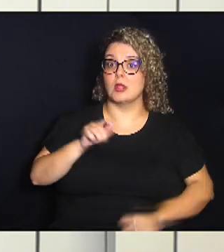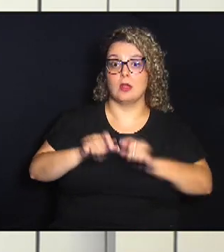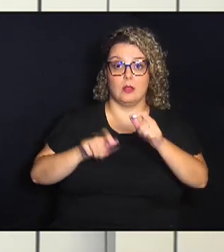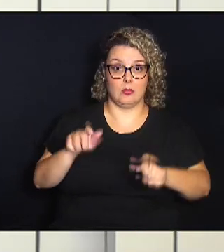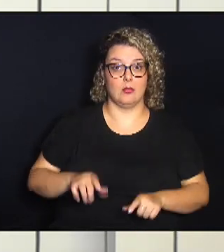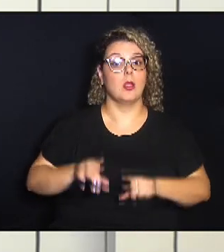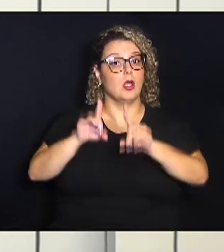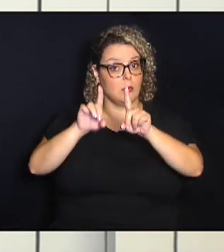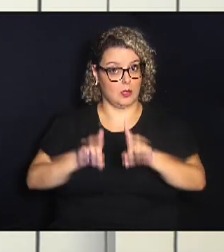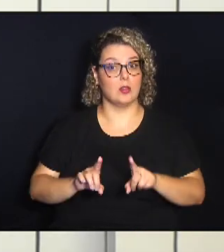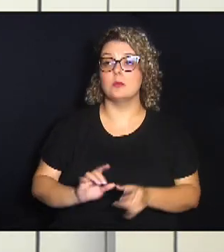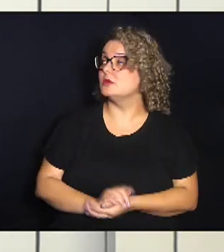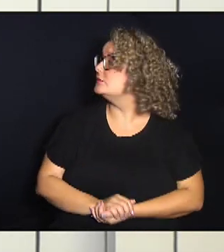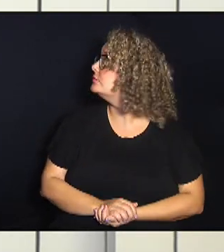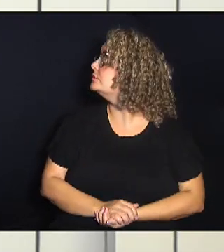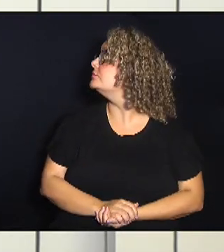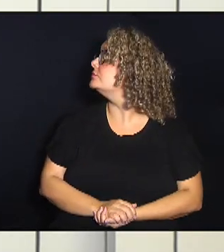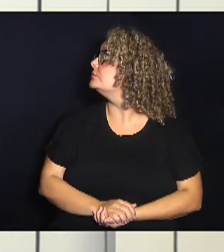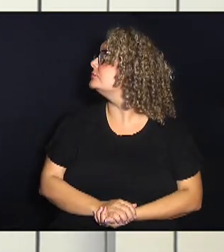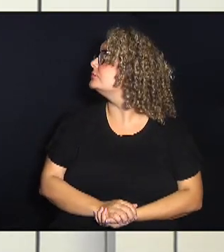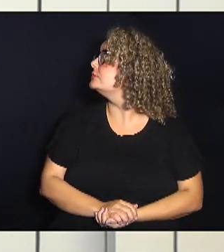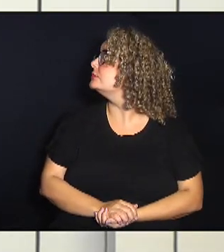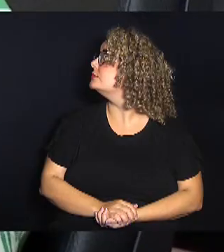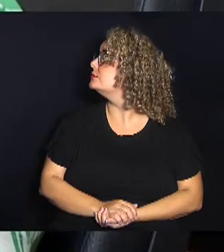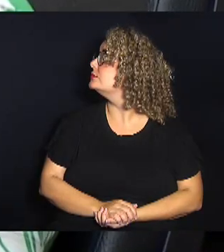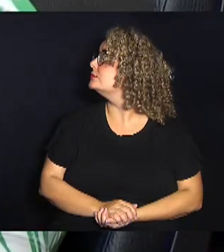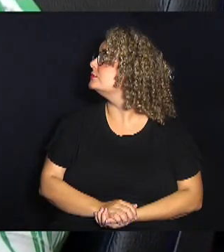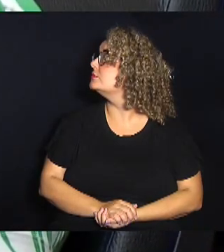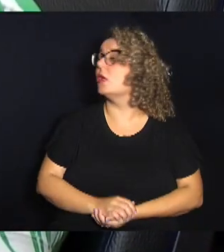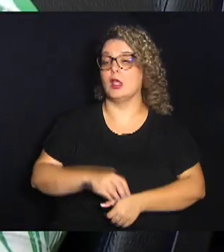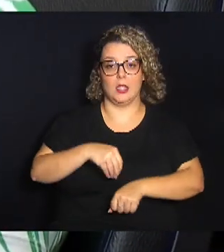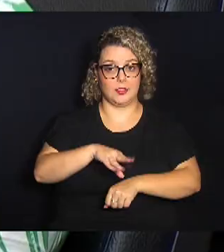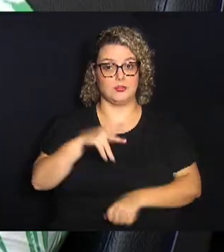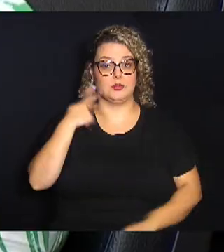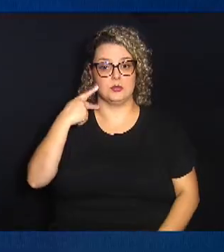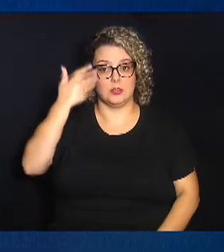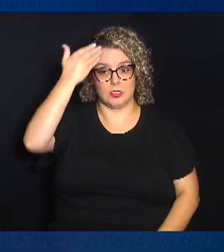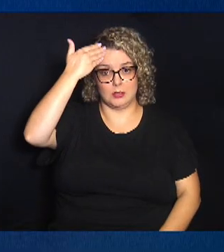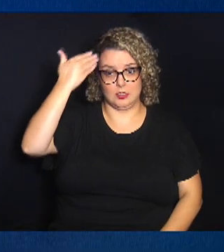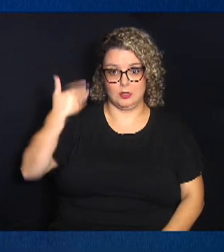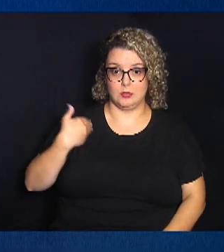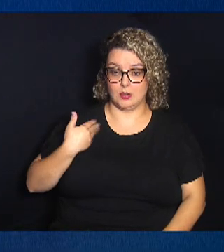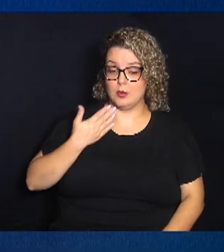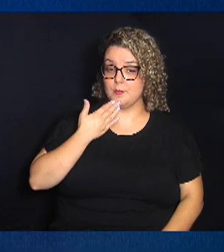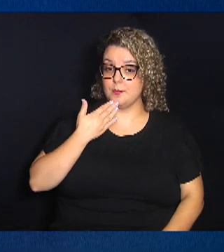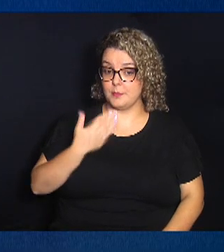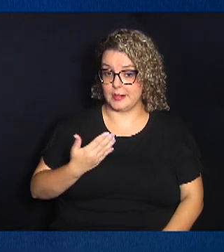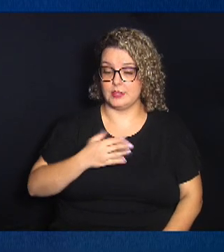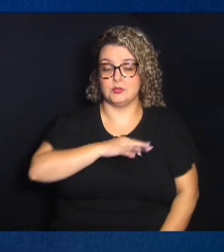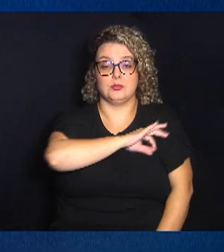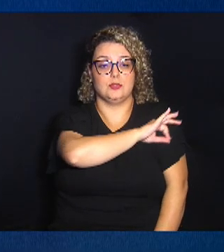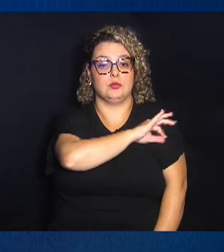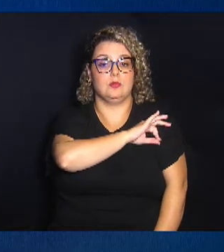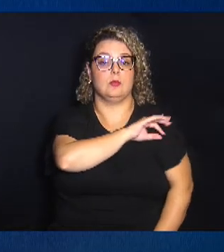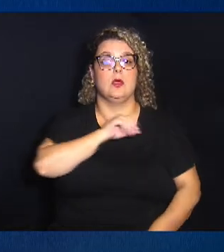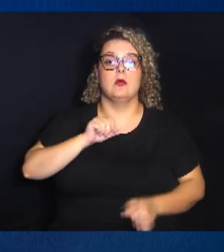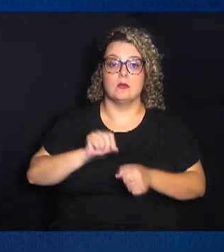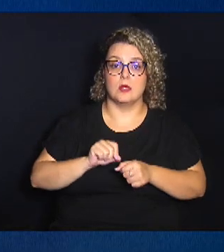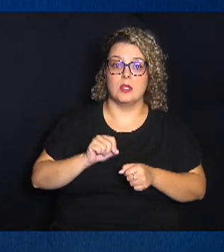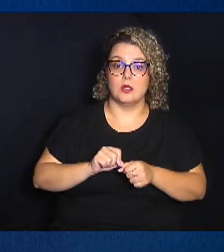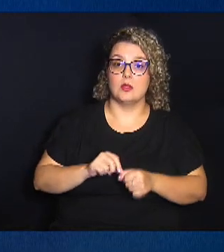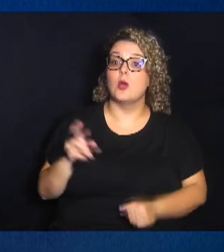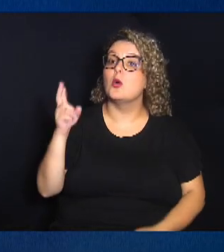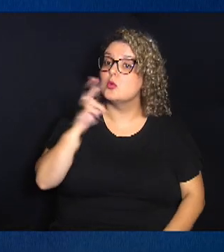com deficiência. A indicação da vereadora Débora Palermo solicita à Prefeitura a realização com